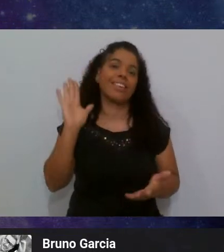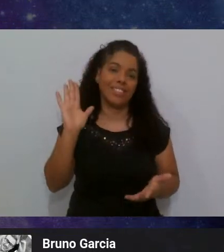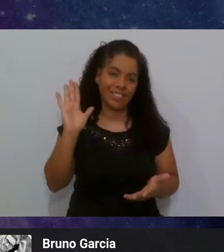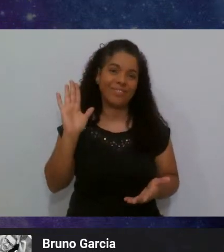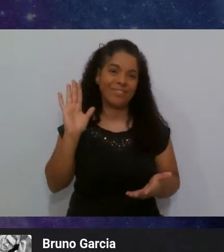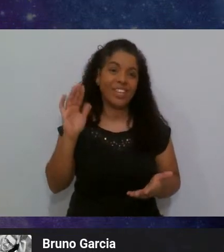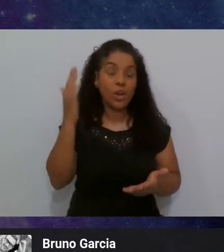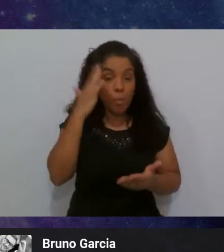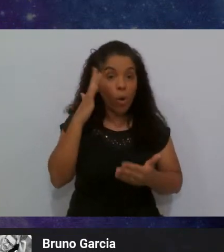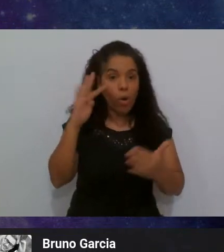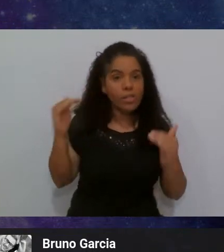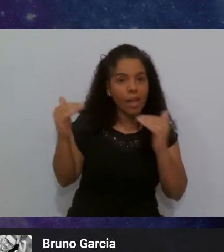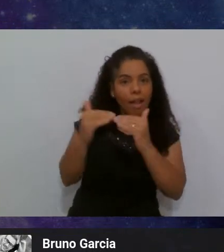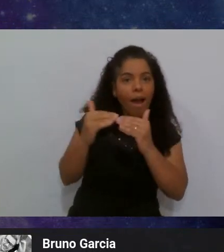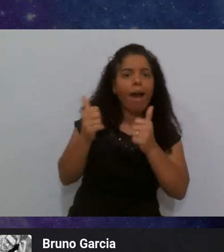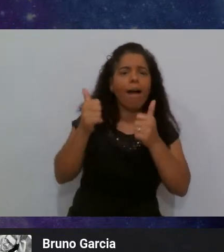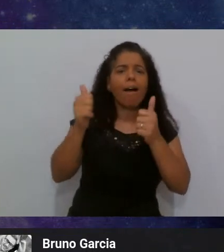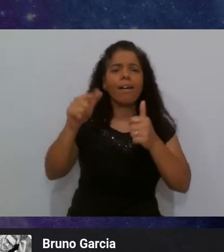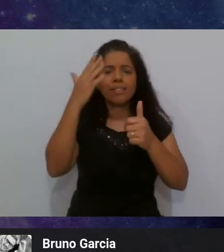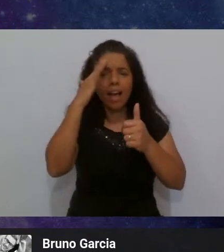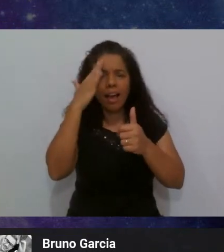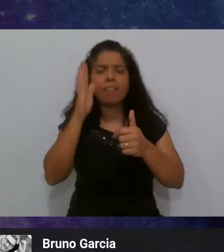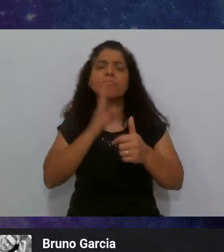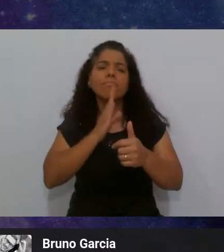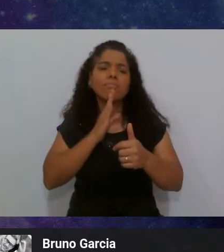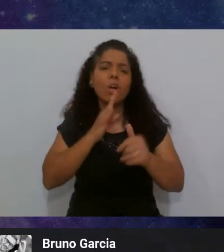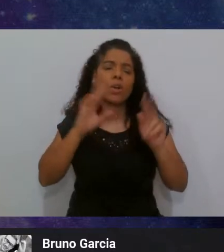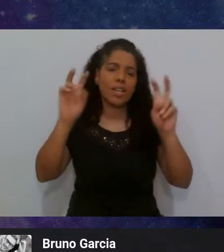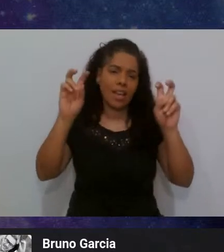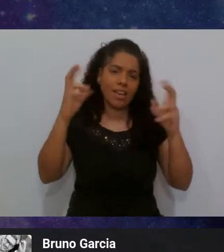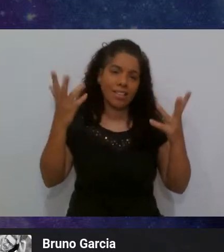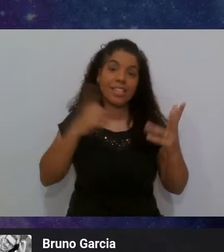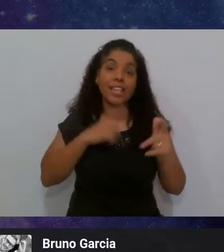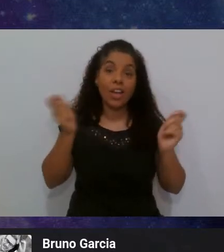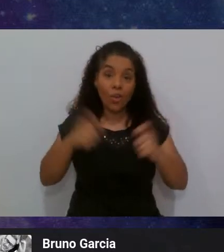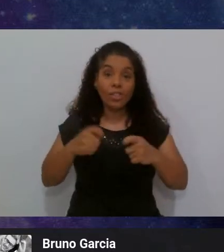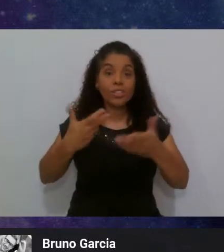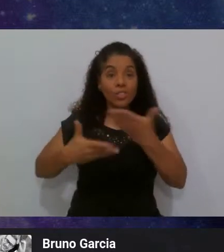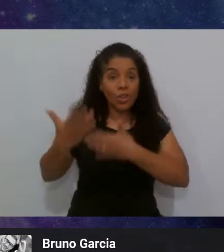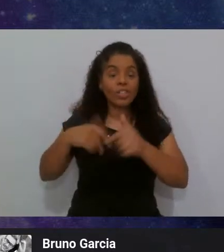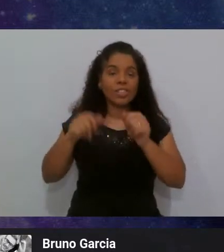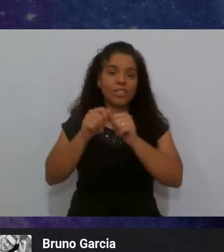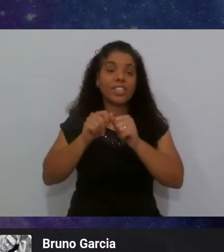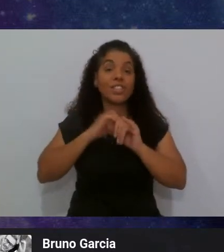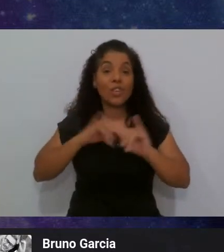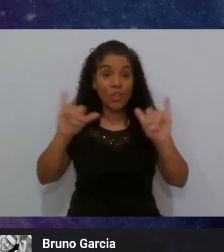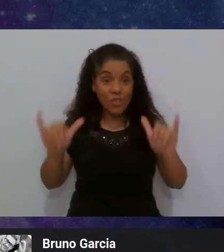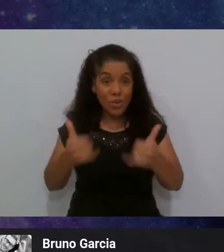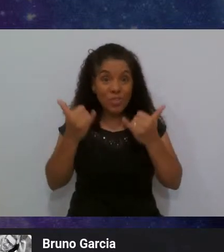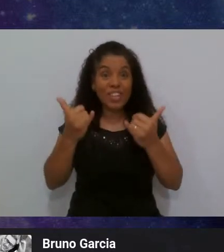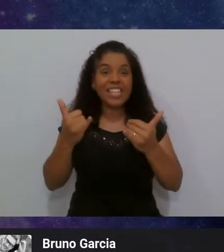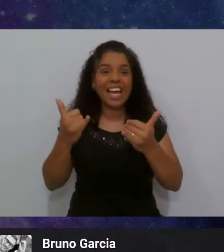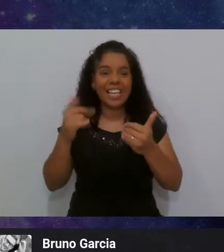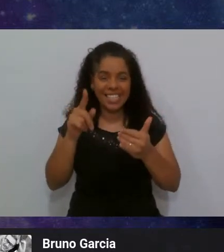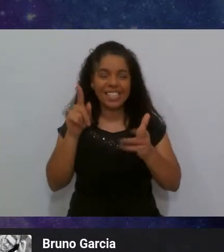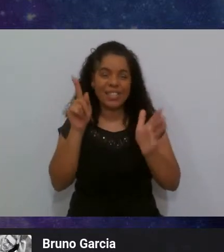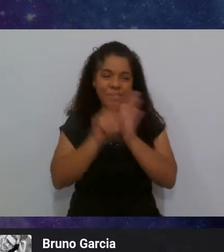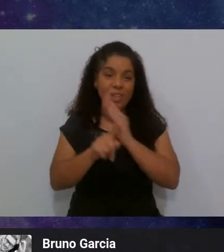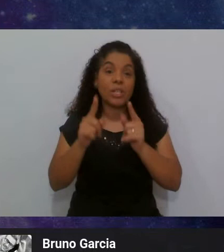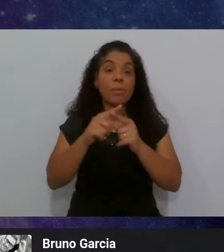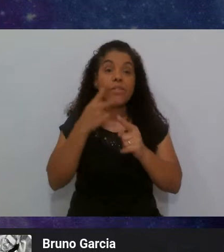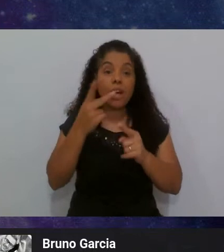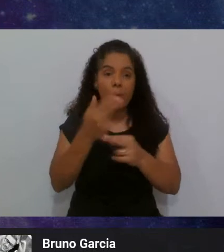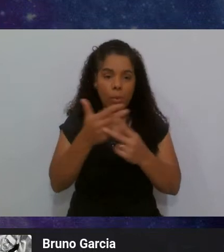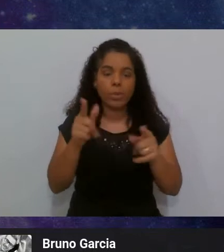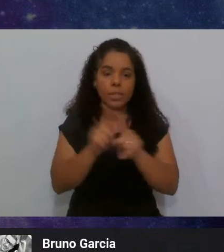coisa que ele está inteirado daquilo ali, ele tem condições de fazer. E eu vou aproveitar essa pergunta para falar uma coisa também